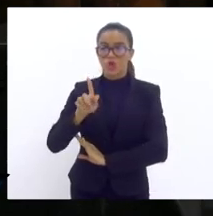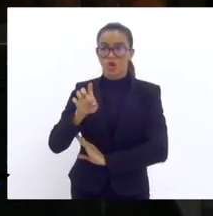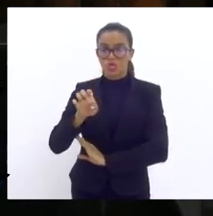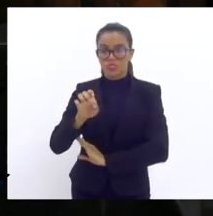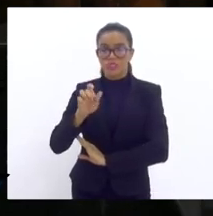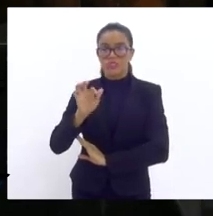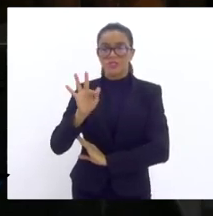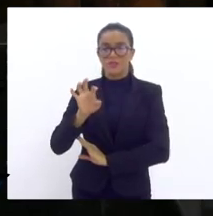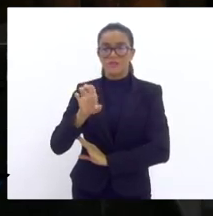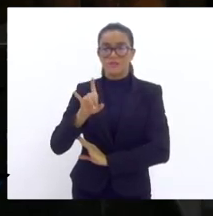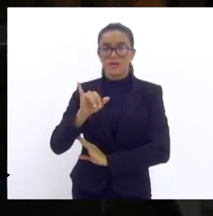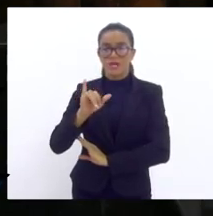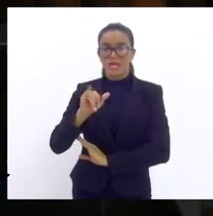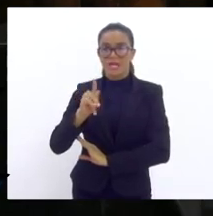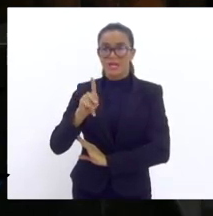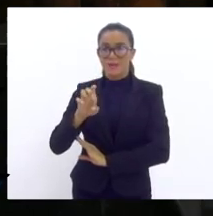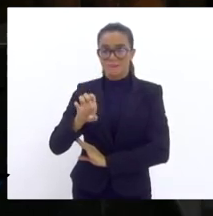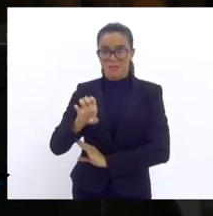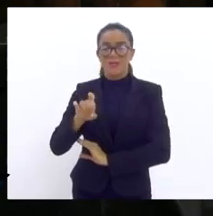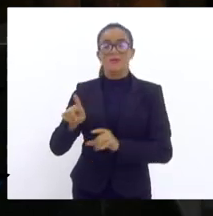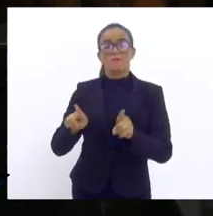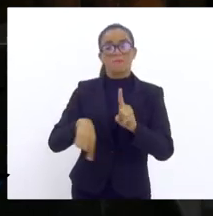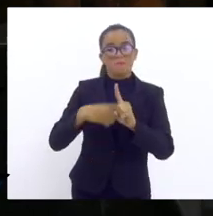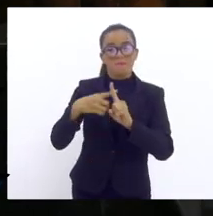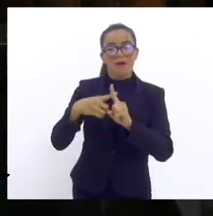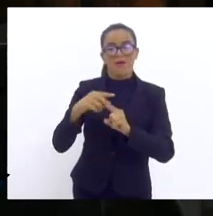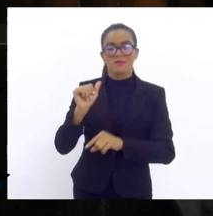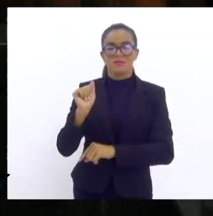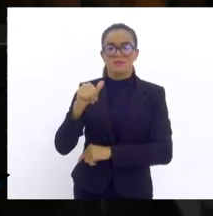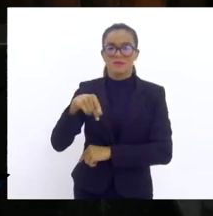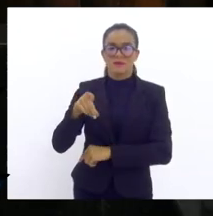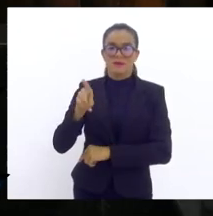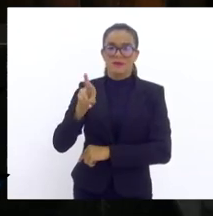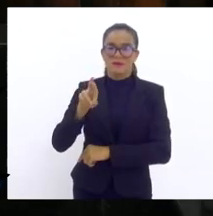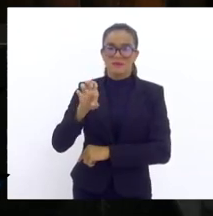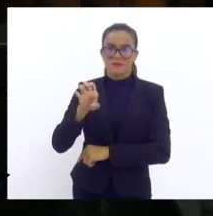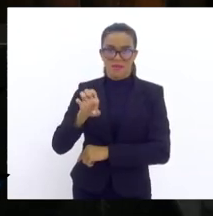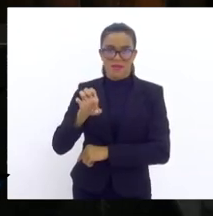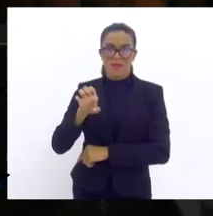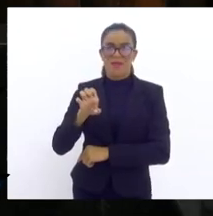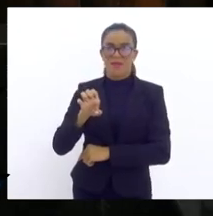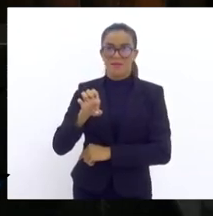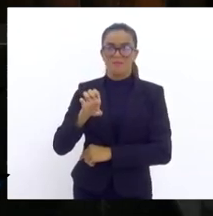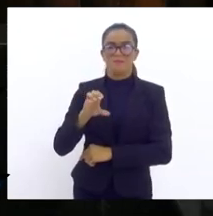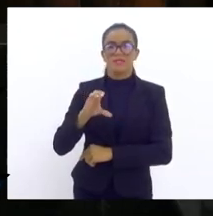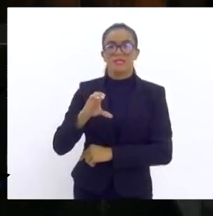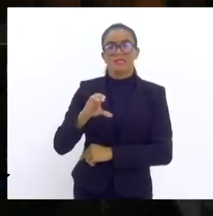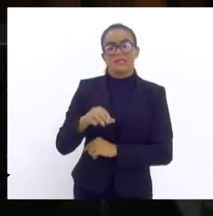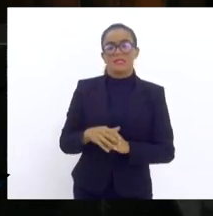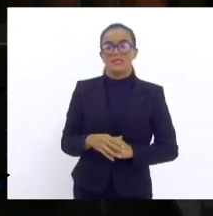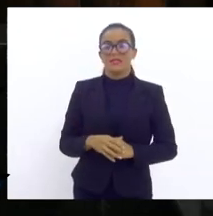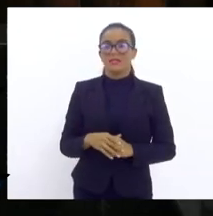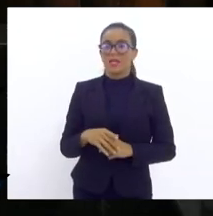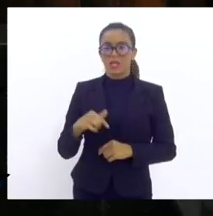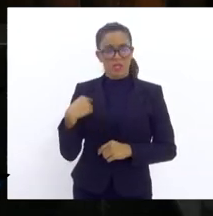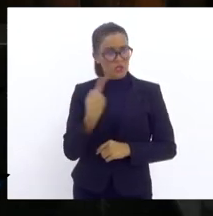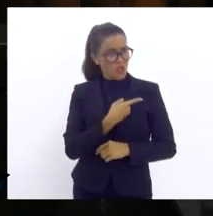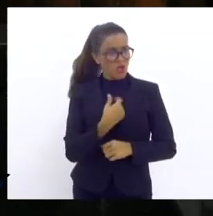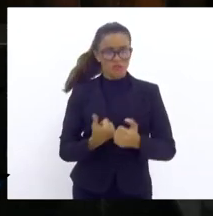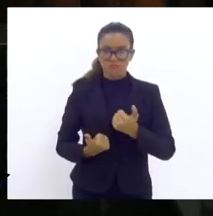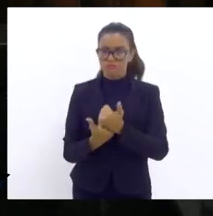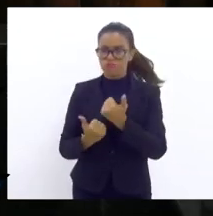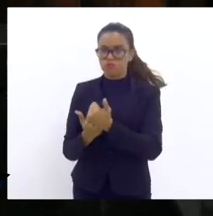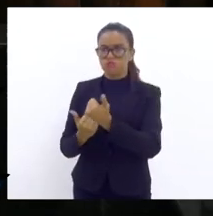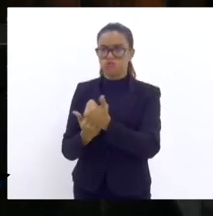e André Ceciliano. E muitos de nós fomos por adesão com